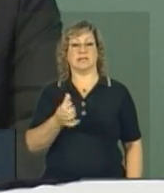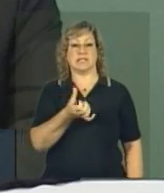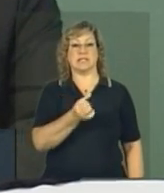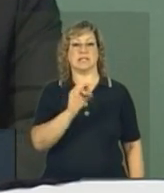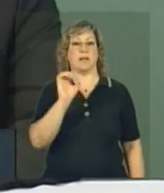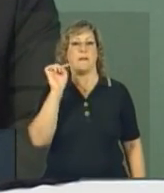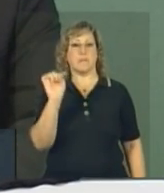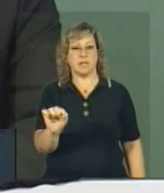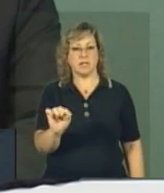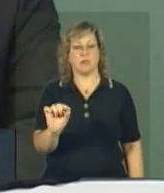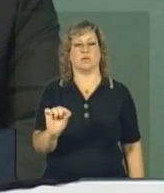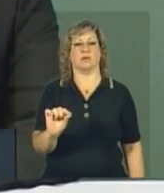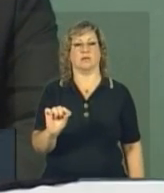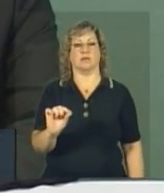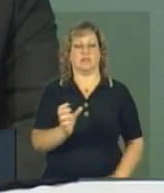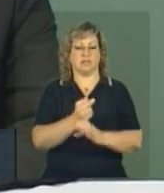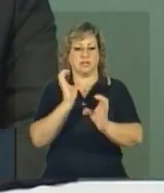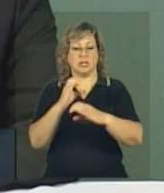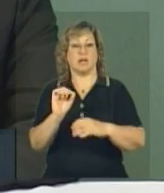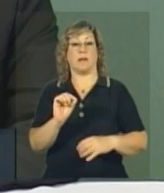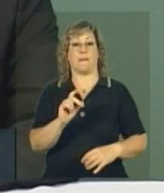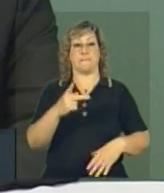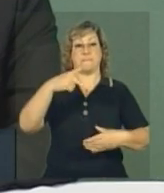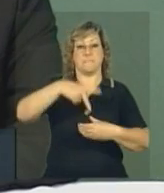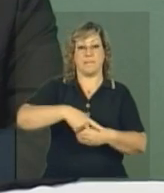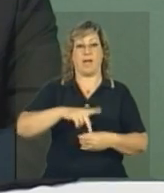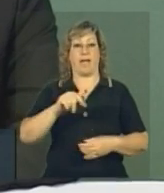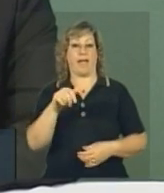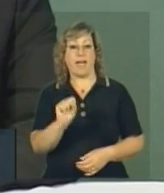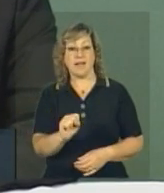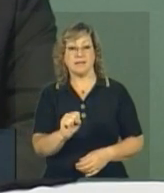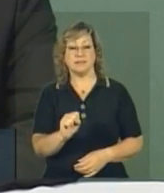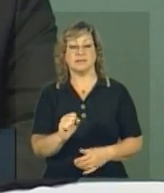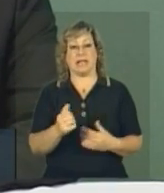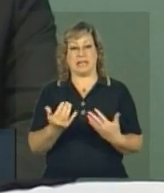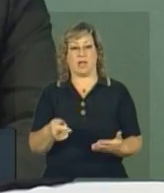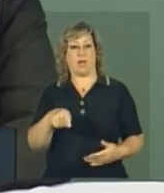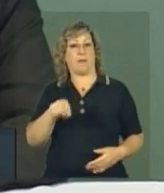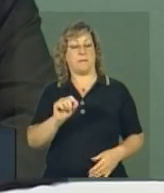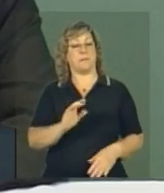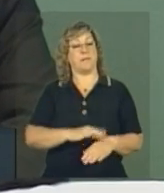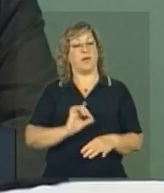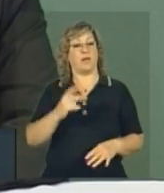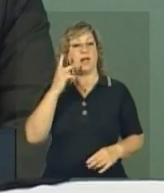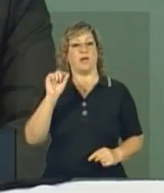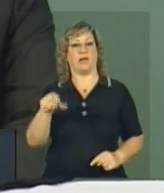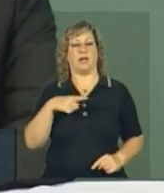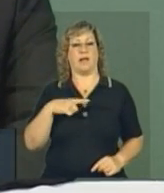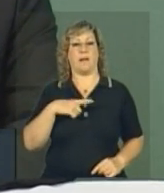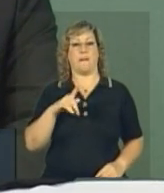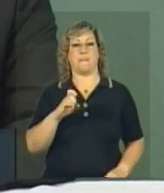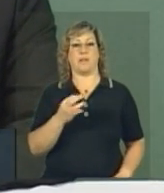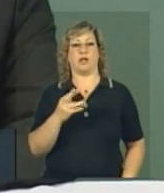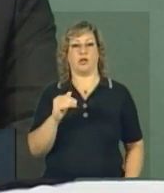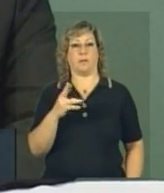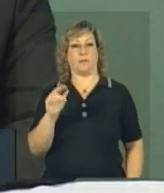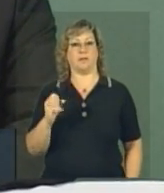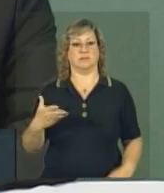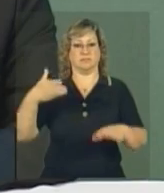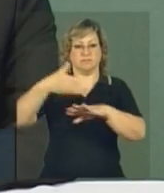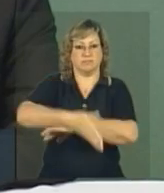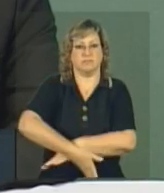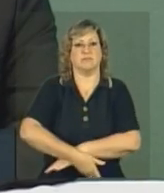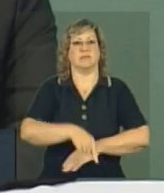mil engenheiros em petróleo e gás. Então, era mais que natural que a Petrobras entrasse pesadamente